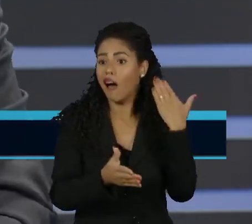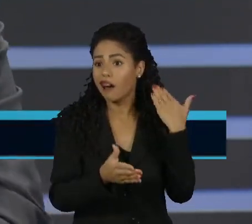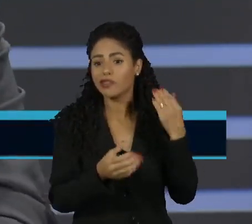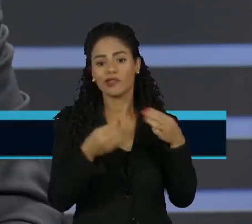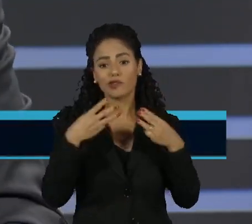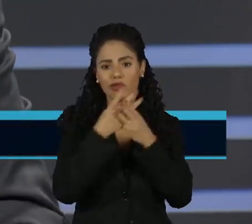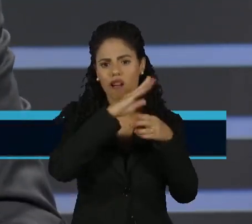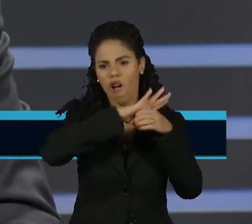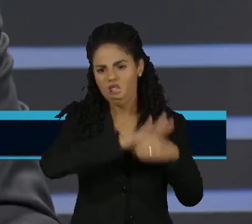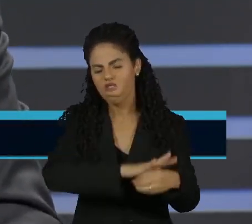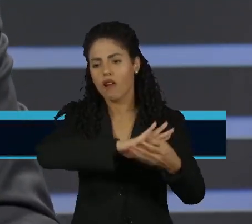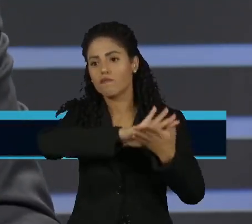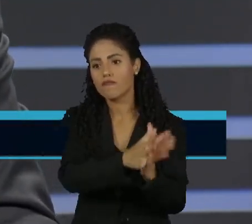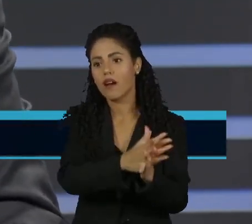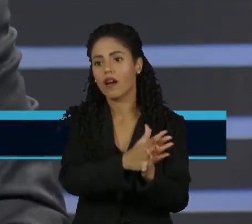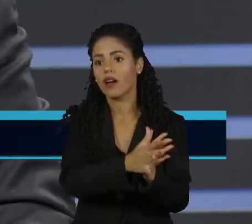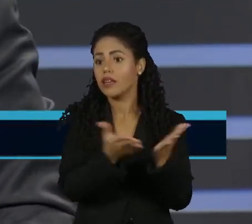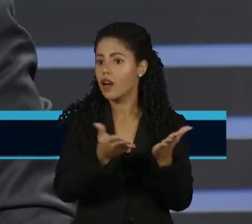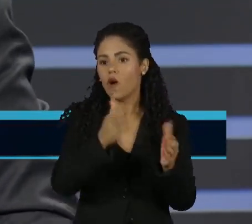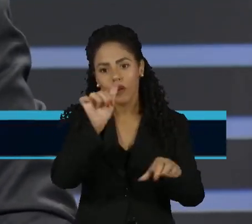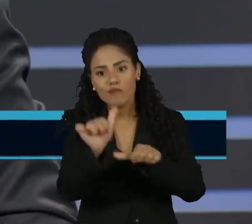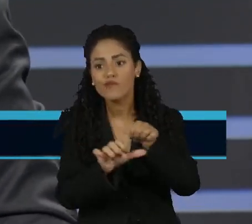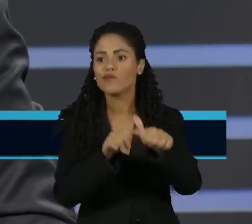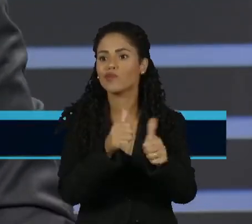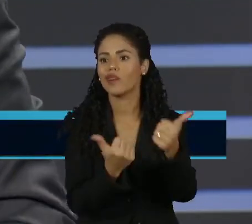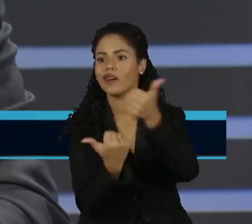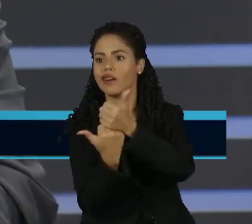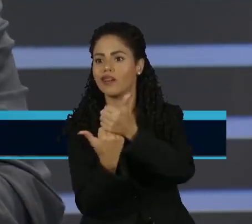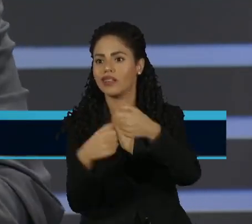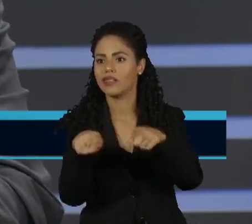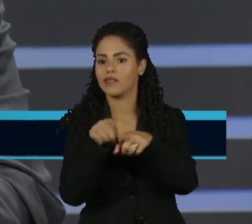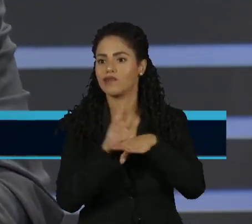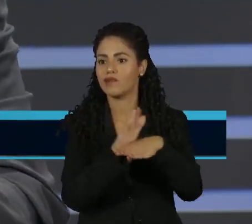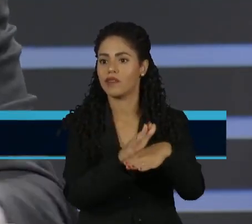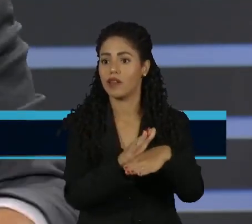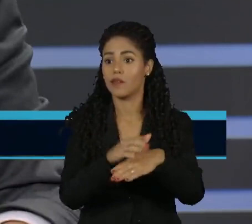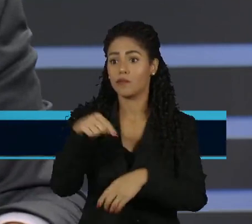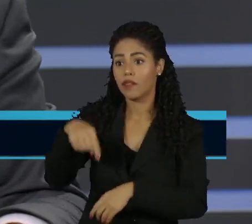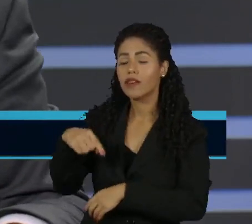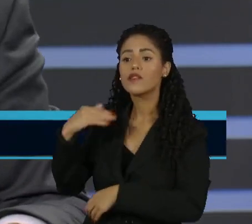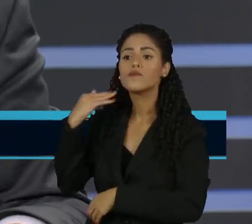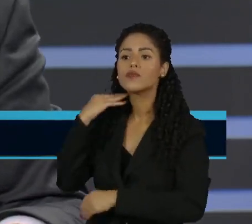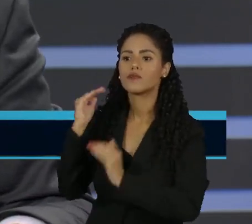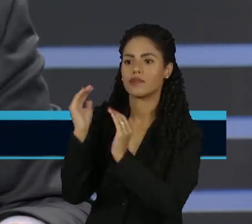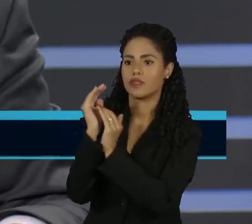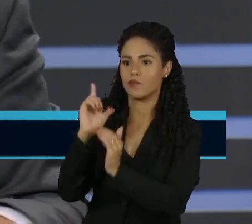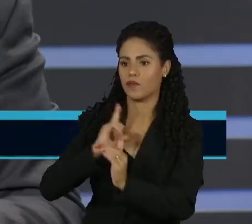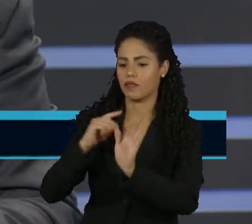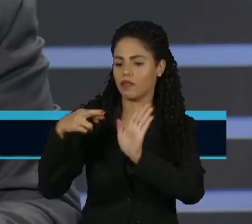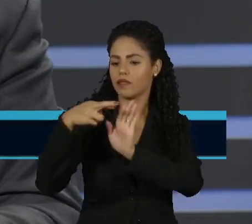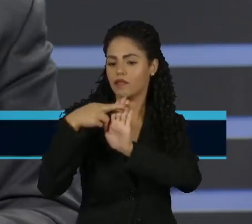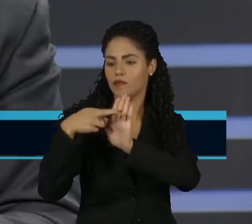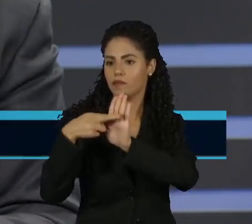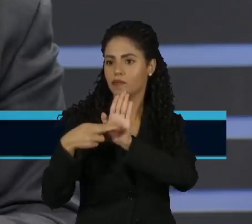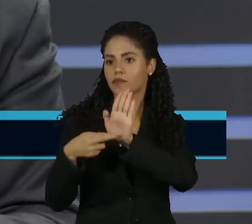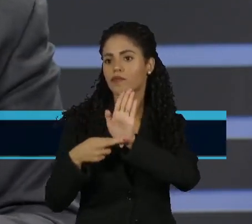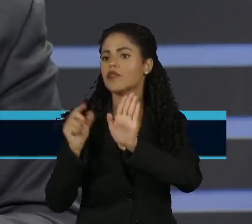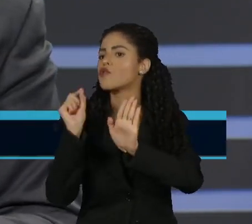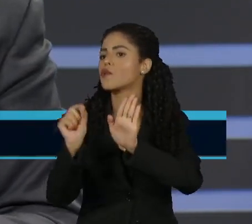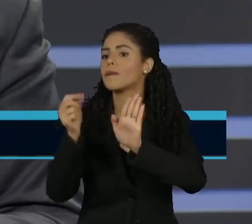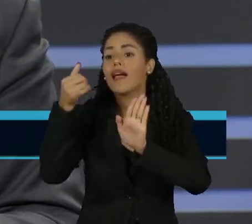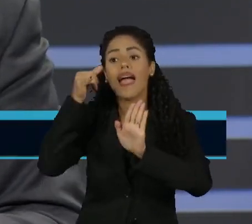tudo isso que é importante que seja feito. E vou dizer mais ainda, o Banco do Brasil, por exemplo, tem regras para evitar